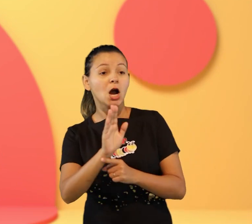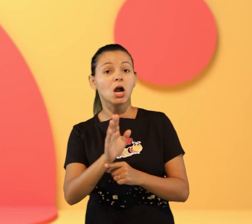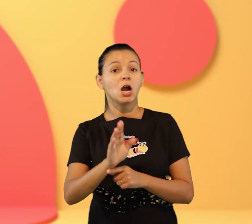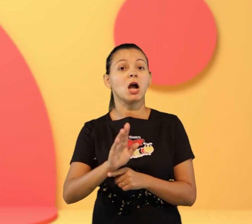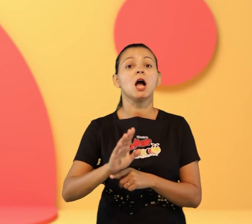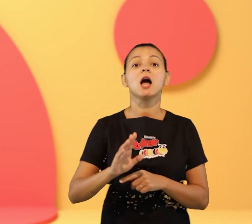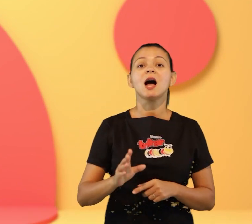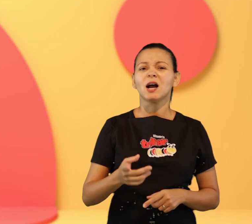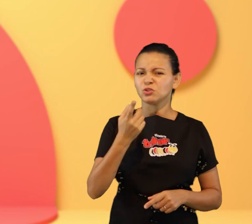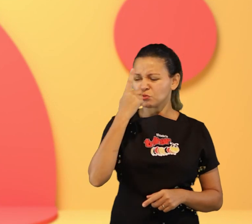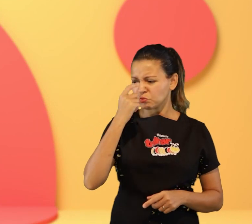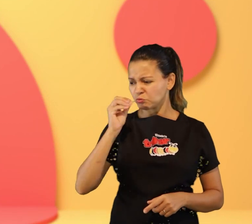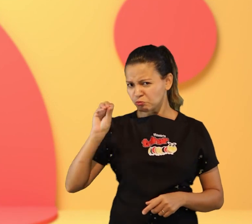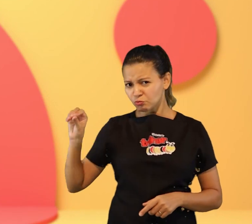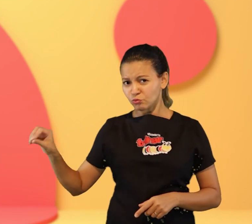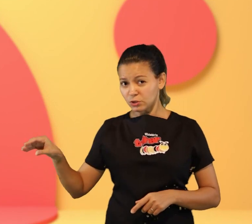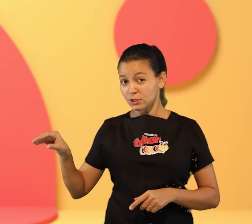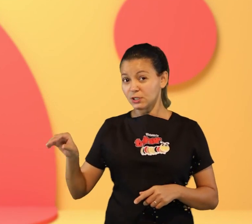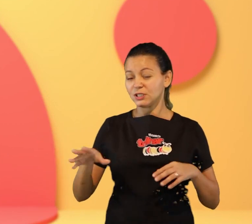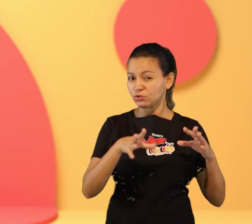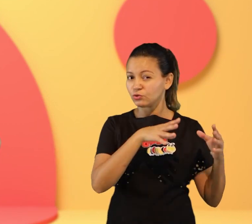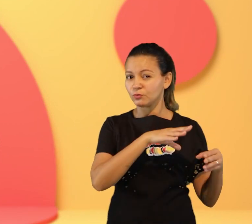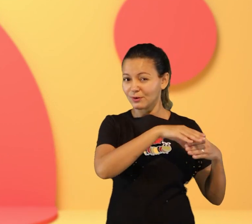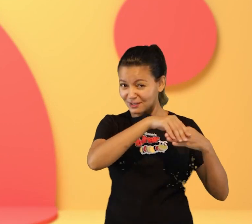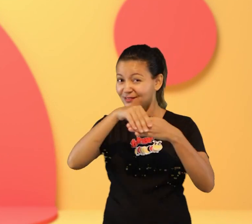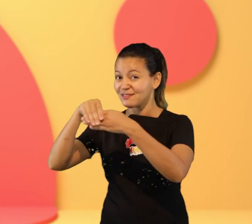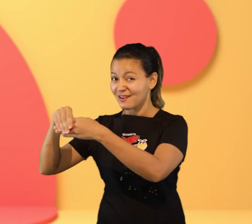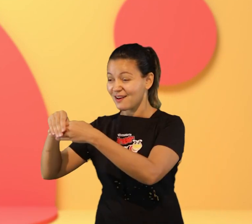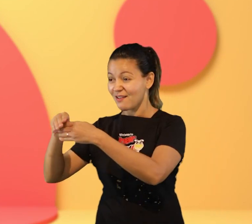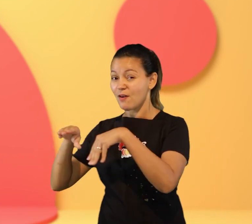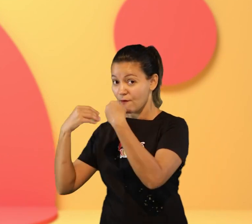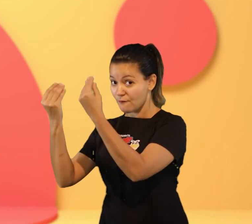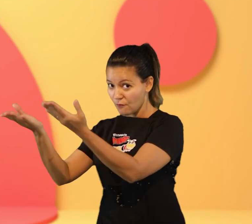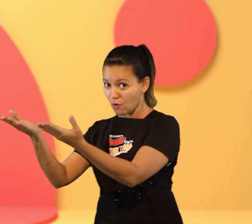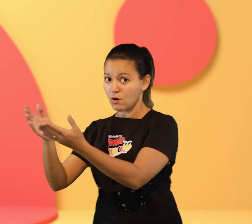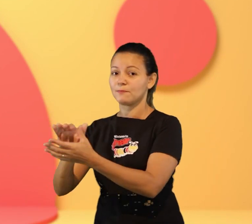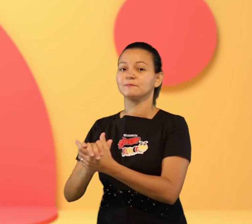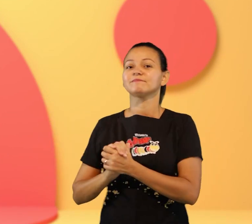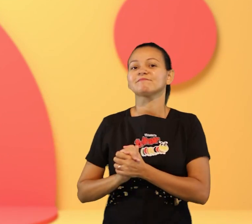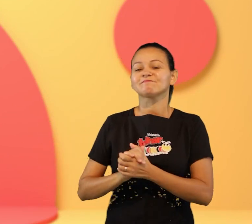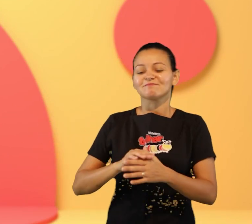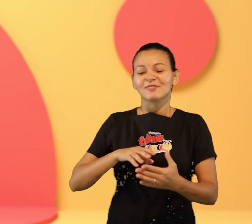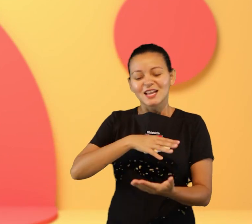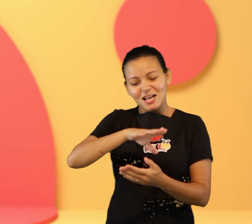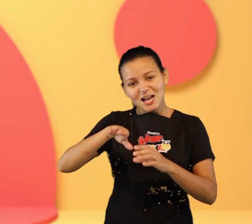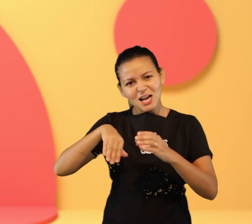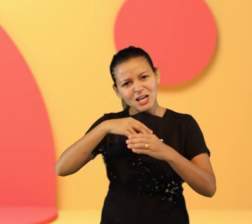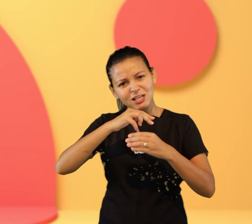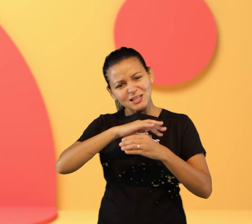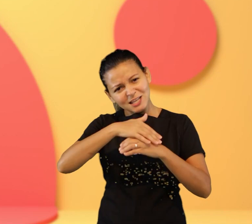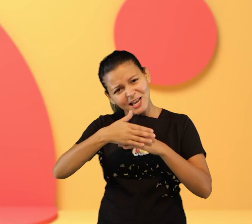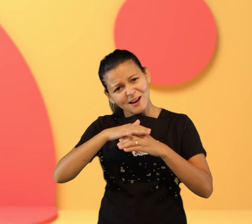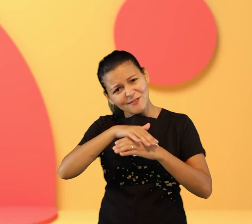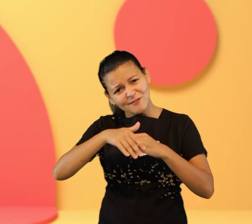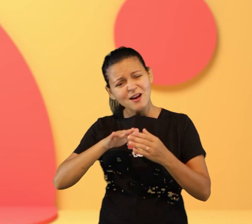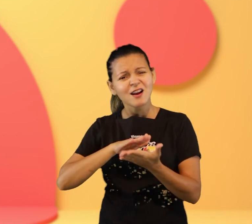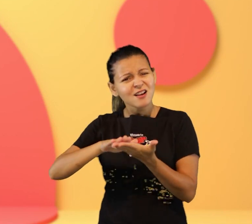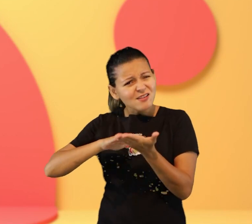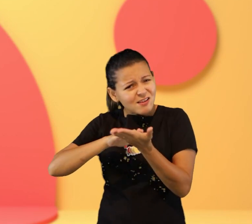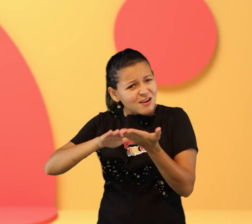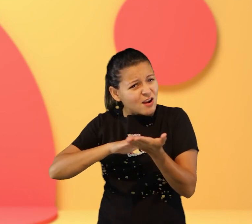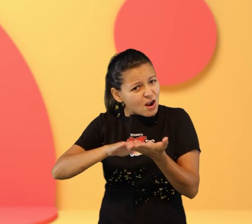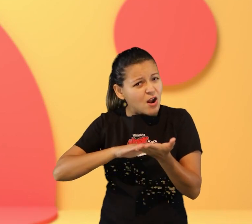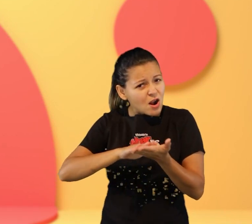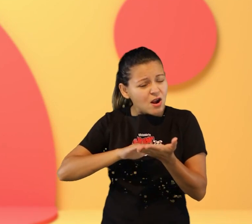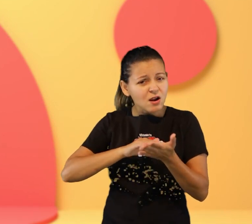passar uma vassoura na casa passar um pano lavar louça meninas e meninas lavar louça não é isso? você ajuda na sua casa